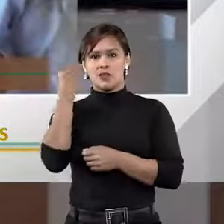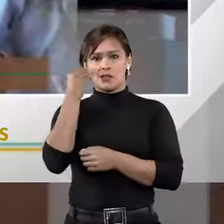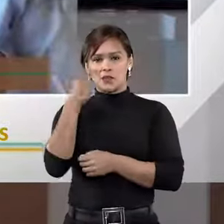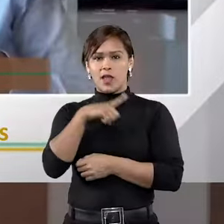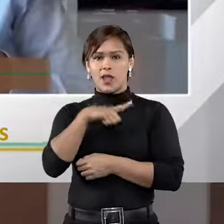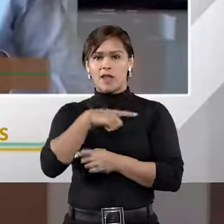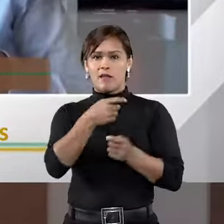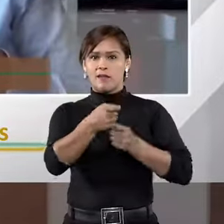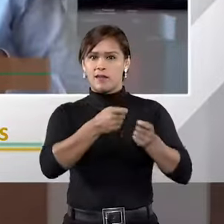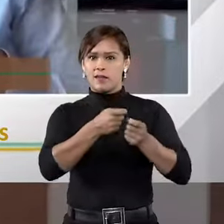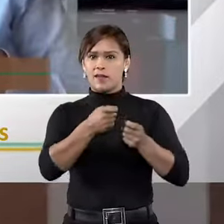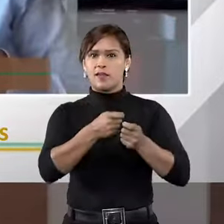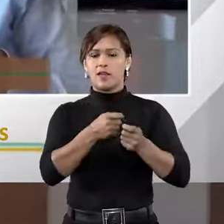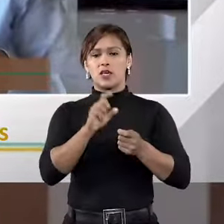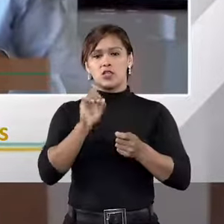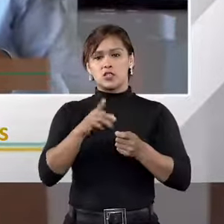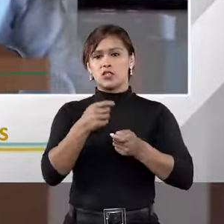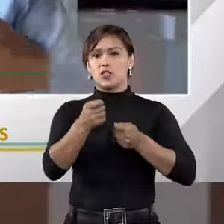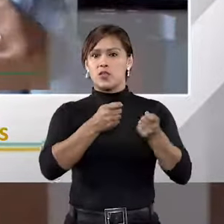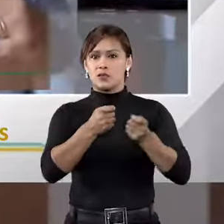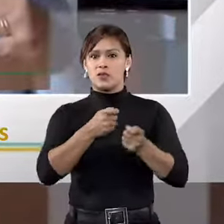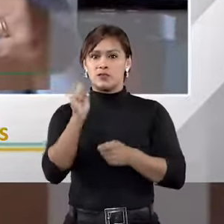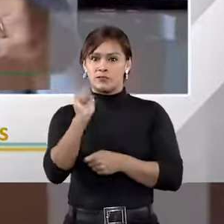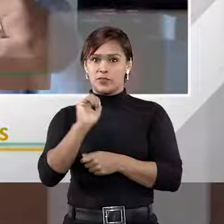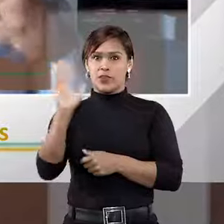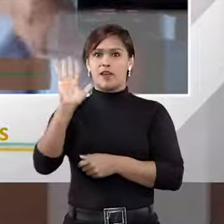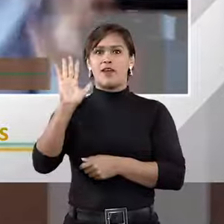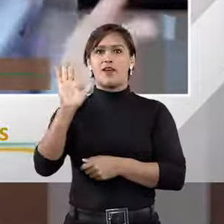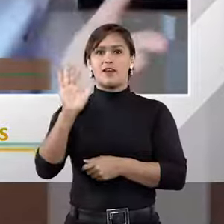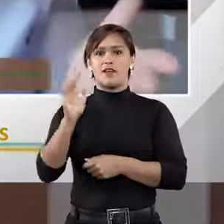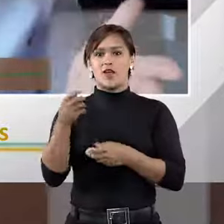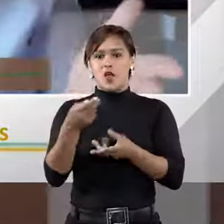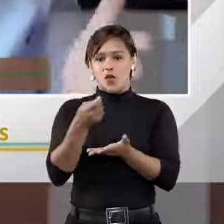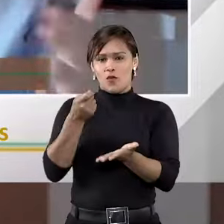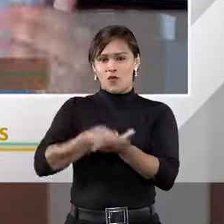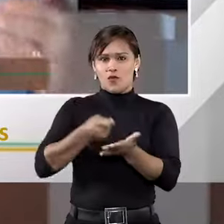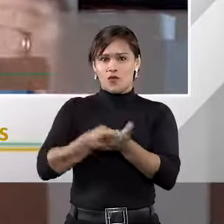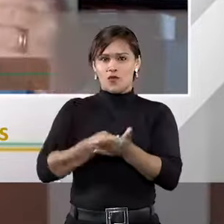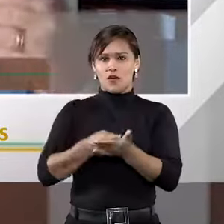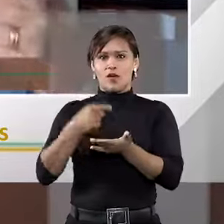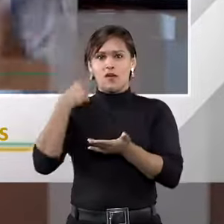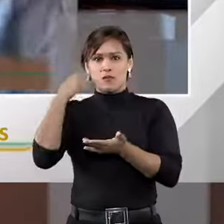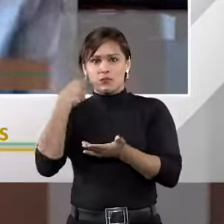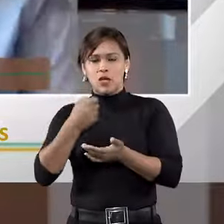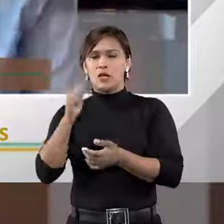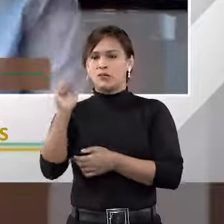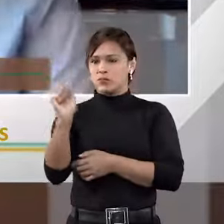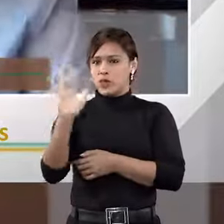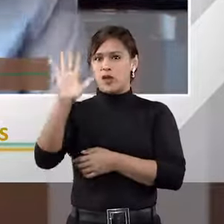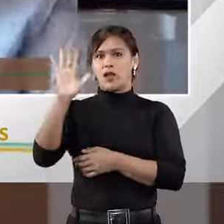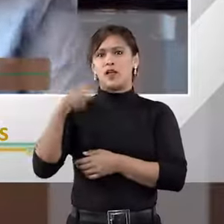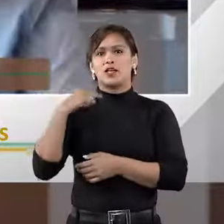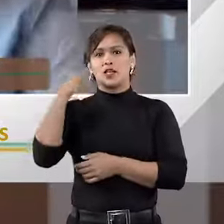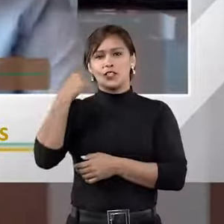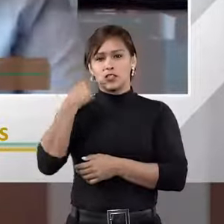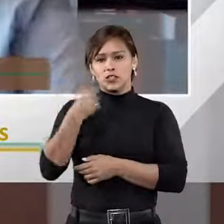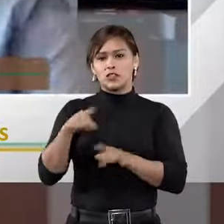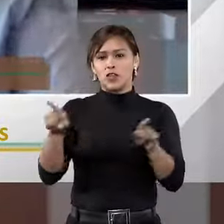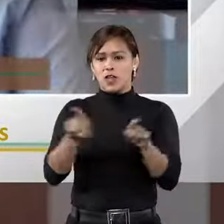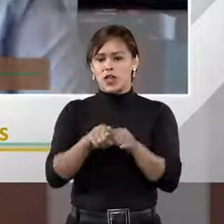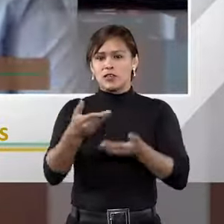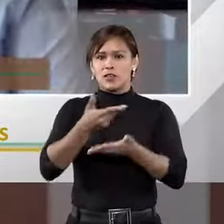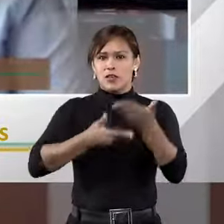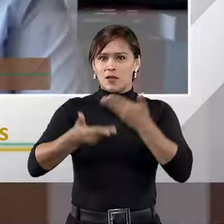arbitragens caras. Os honorários dos árbitros são caros, os honorários dos advogados da